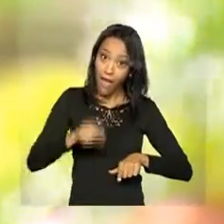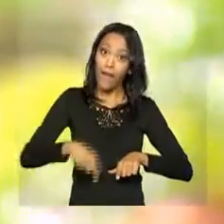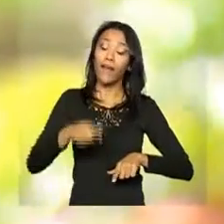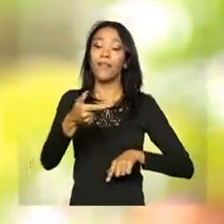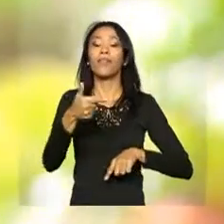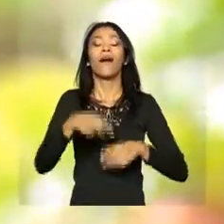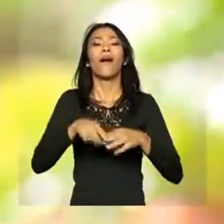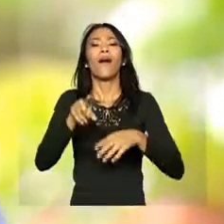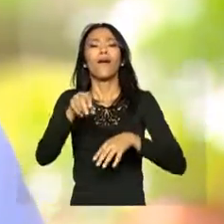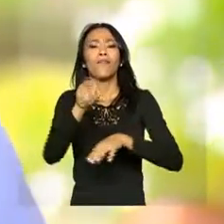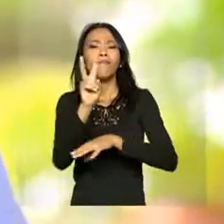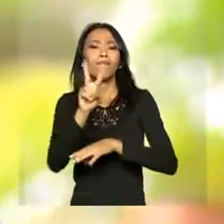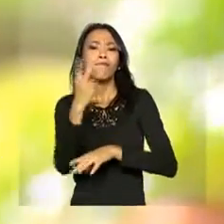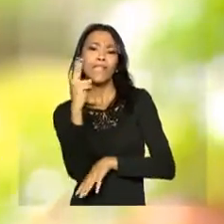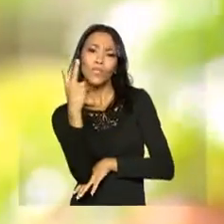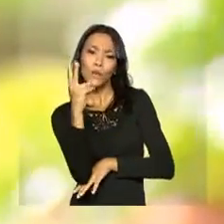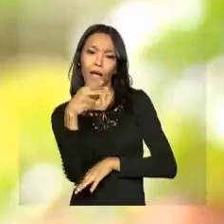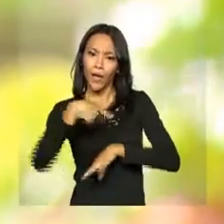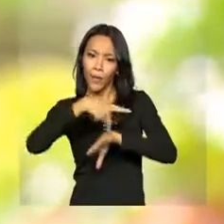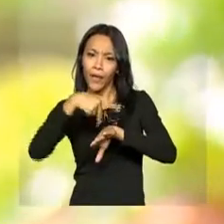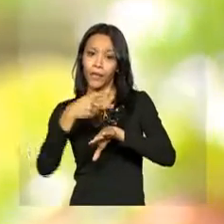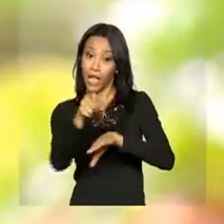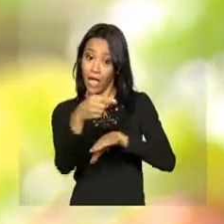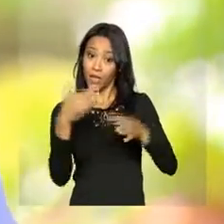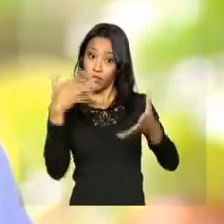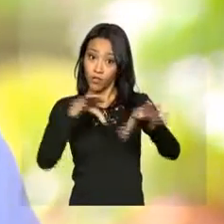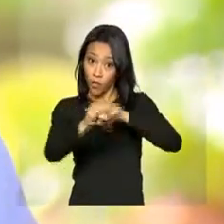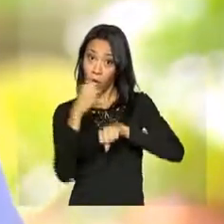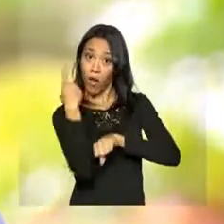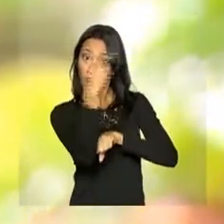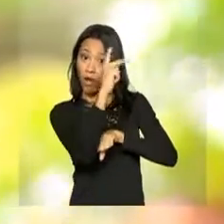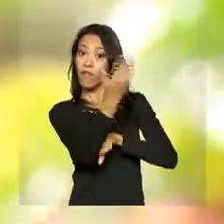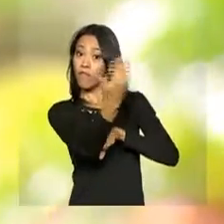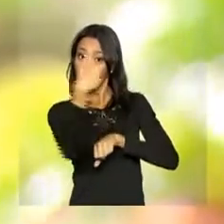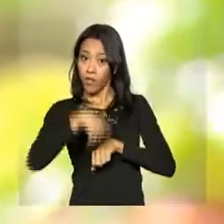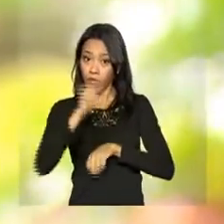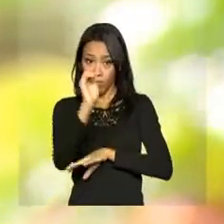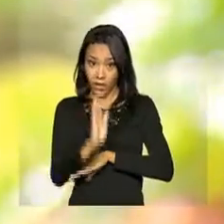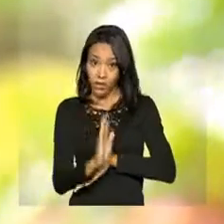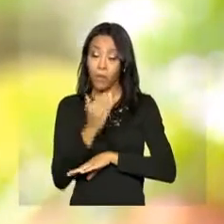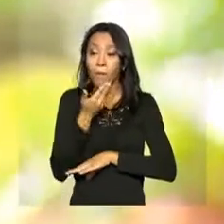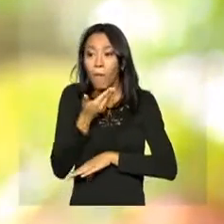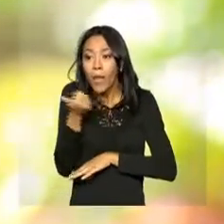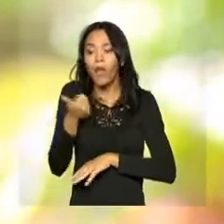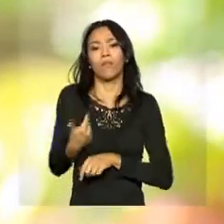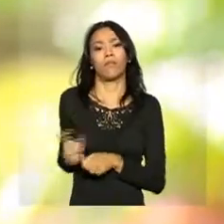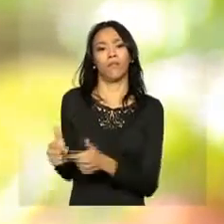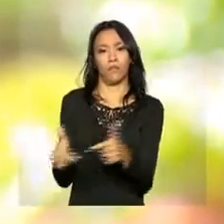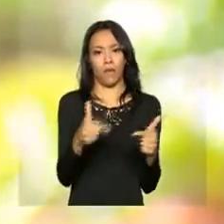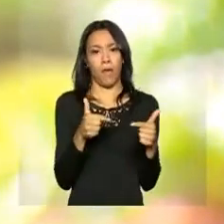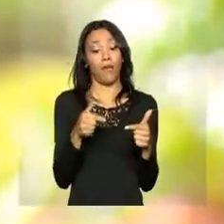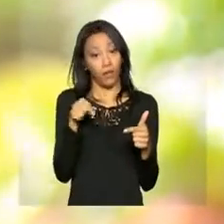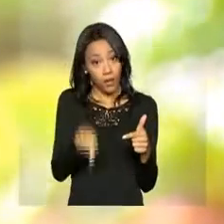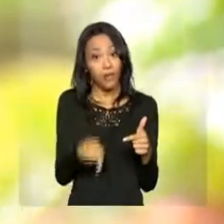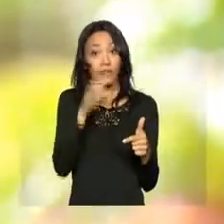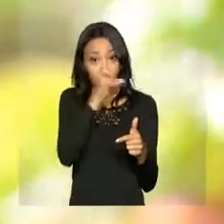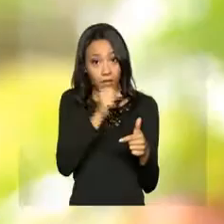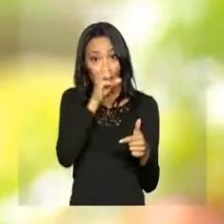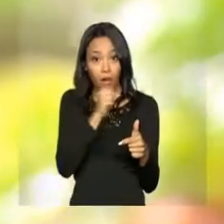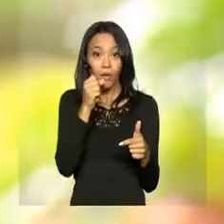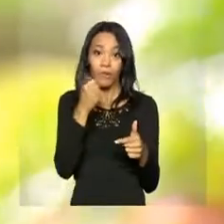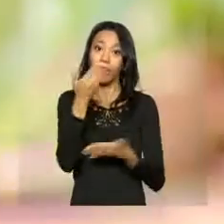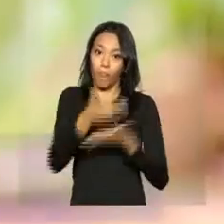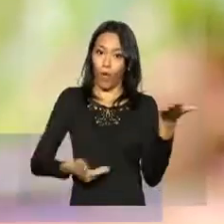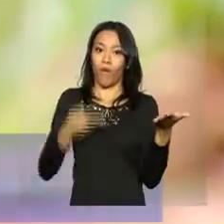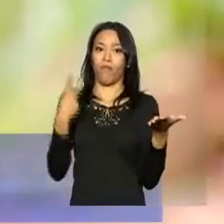O médico veio ao Brasil em busca de melhor remuneração e melhores condições de trabalho e fez a prova nesse sábado, aqui em